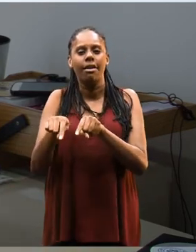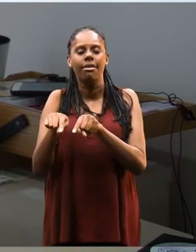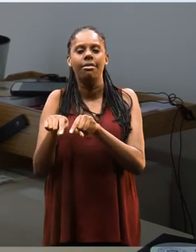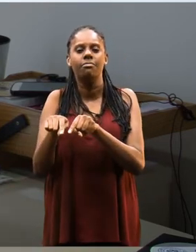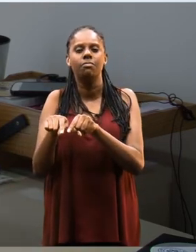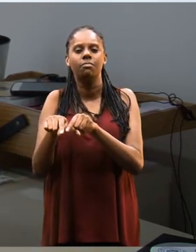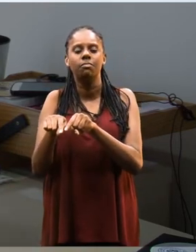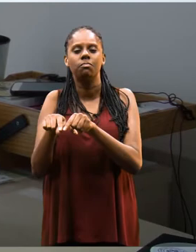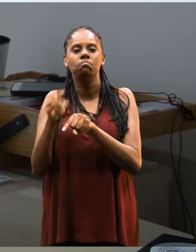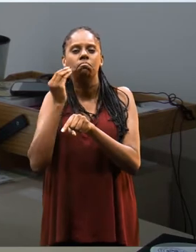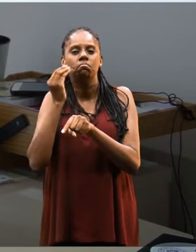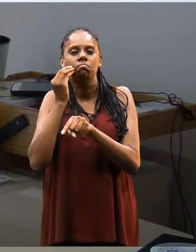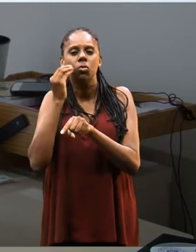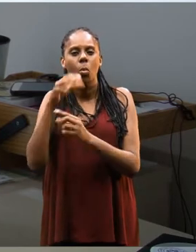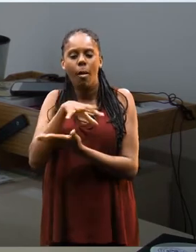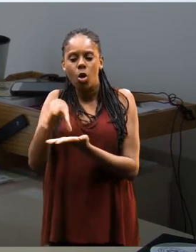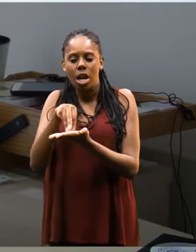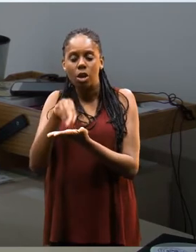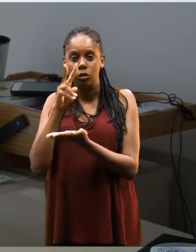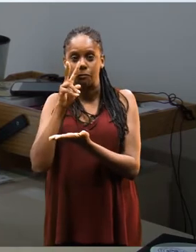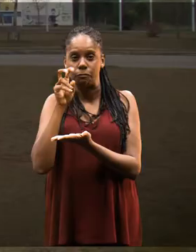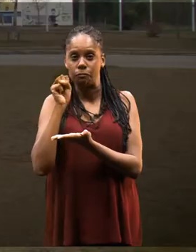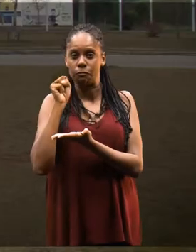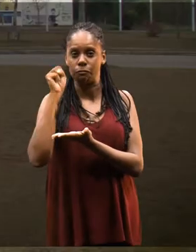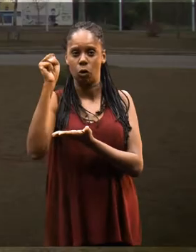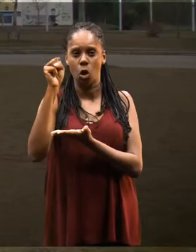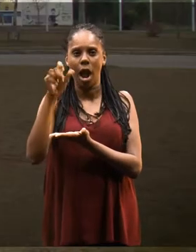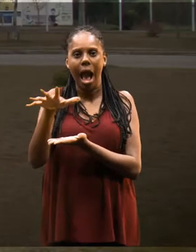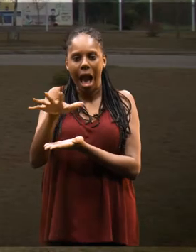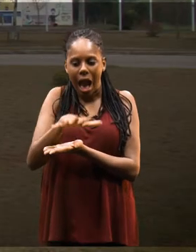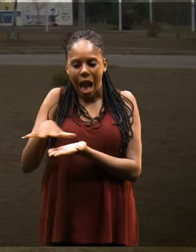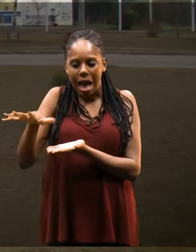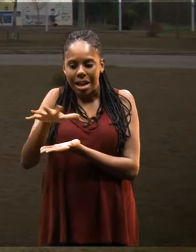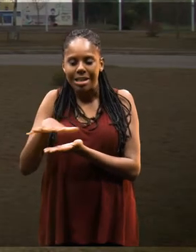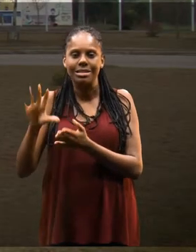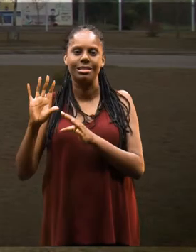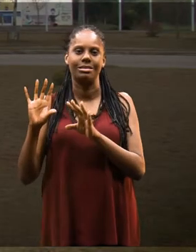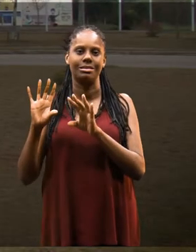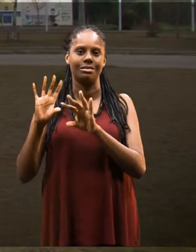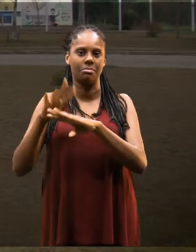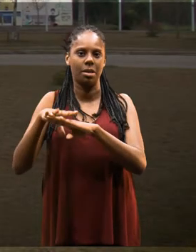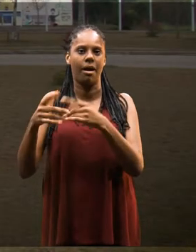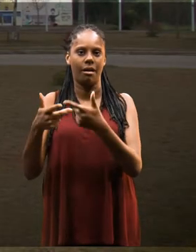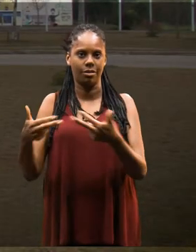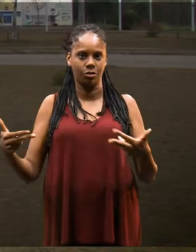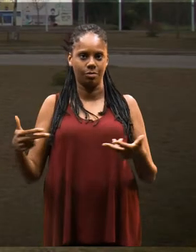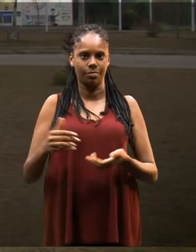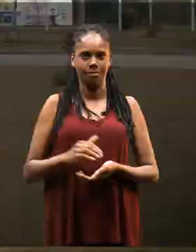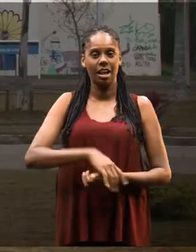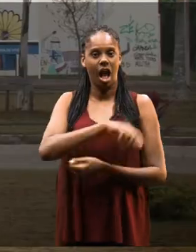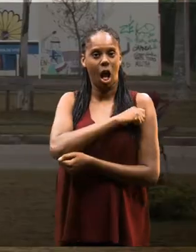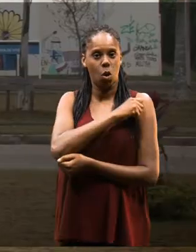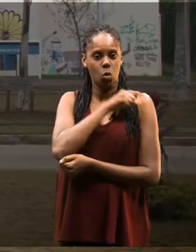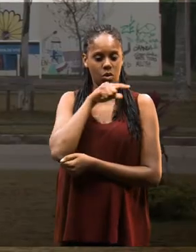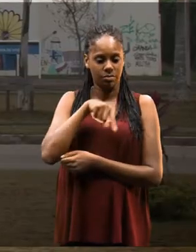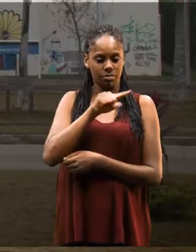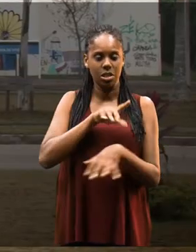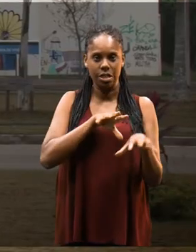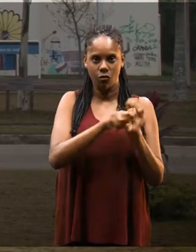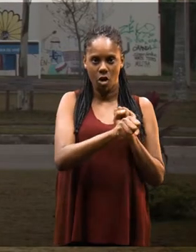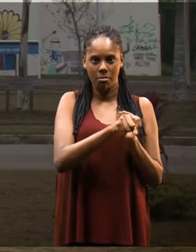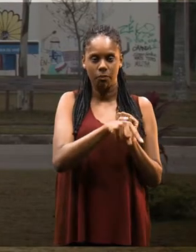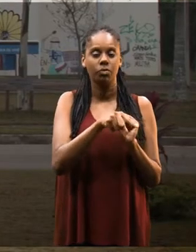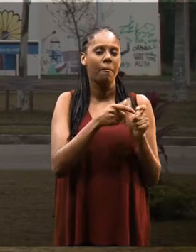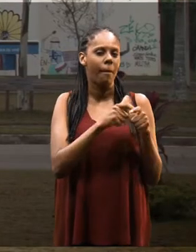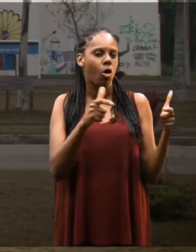assim como também uma abordagem muito forte, muito significativa nas áreas de exatas. Bom, boa parte dos nossos